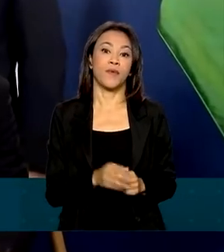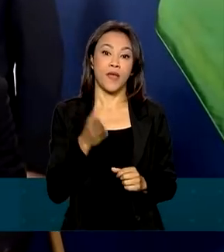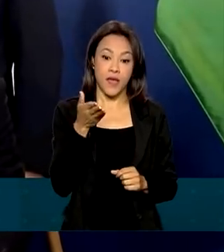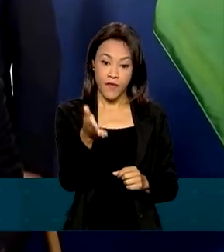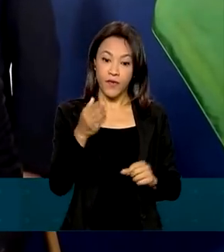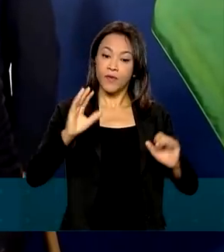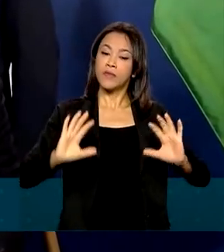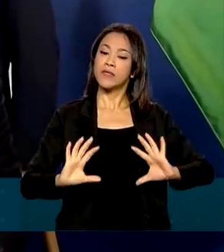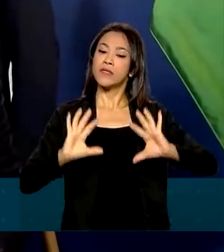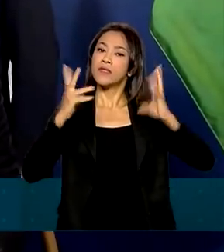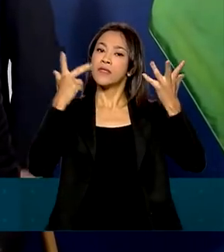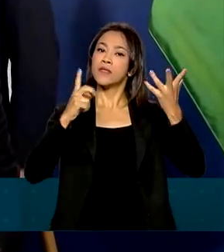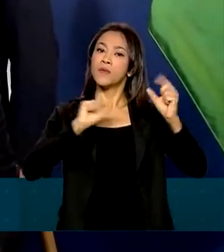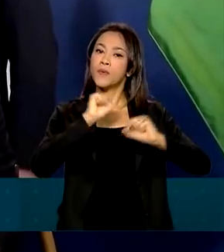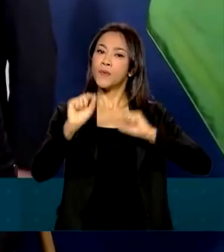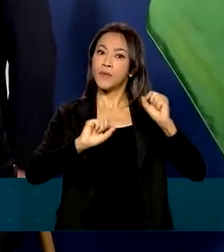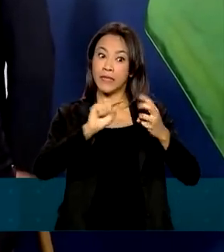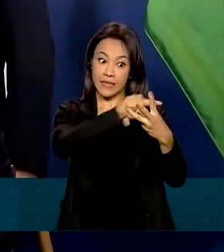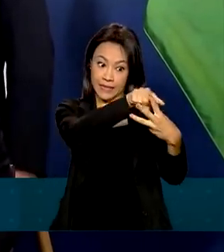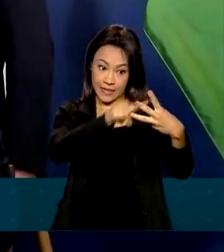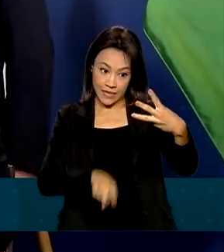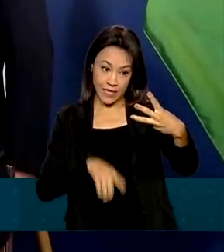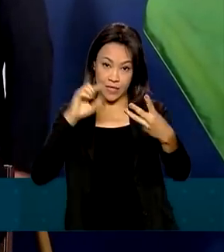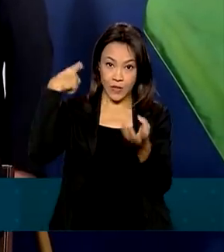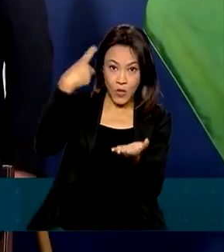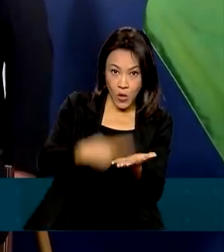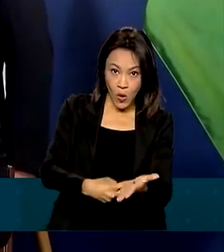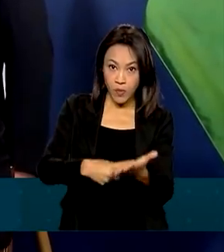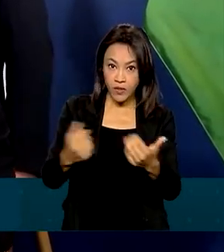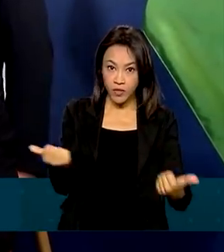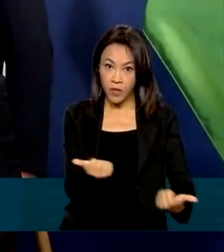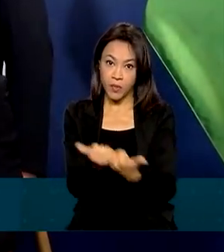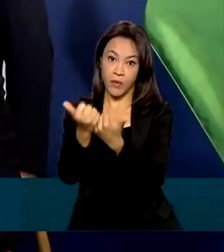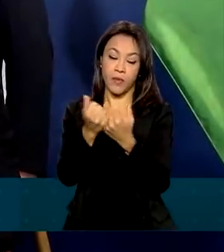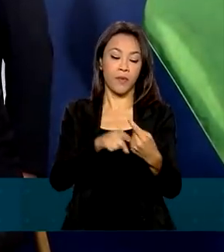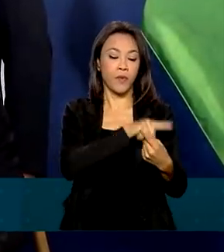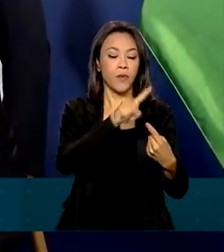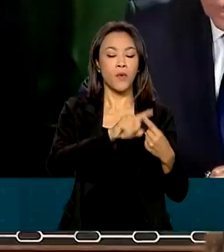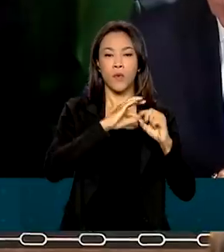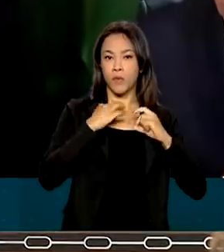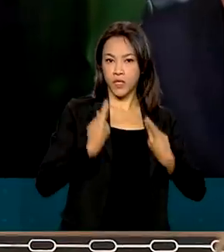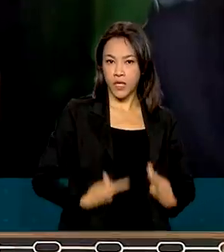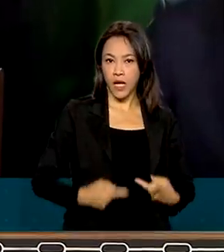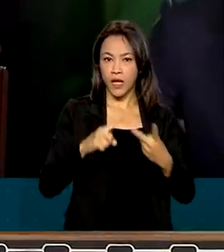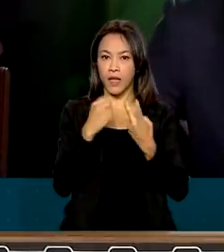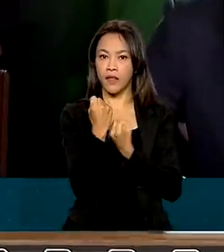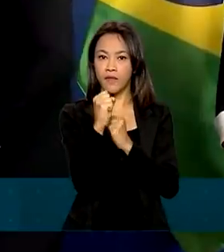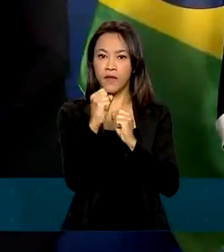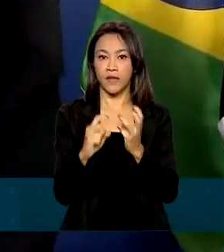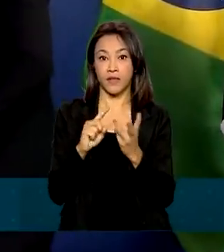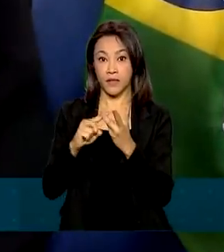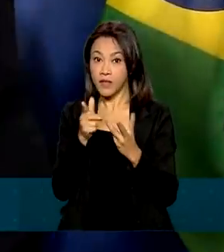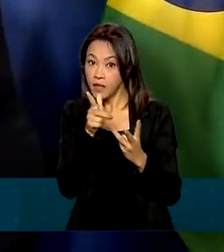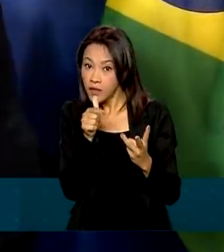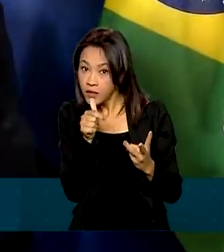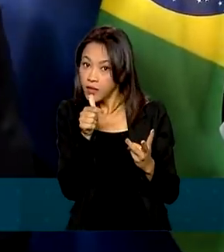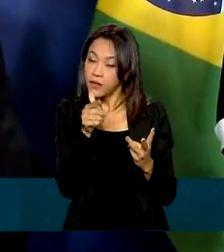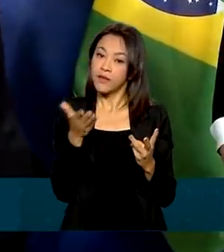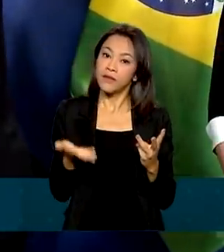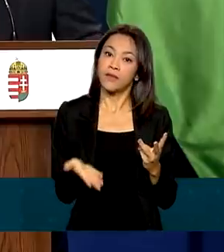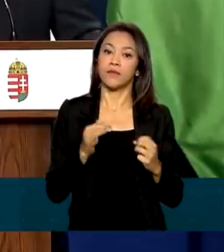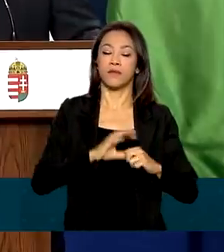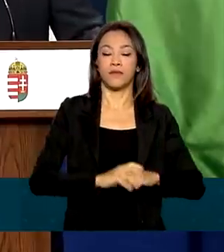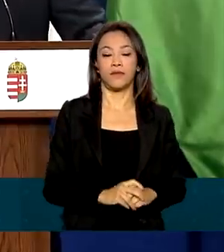Foram celebrados três acordos de cooperação nas áreas humanitária, de defesa e de recursos hídricos.